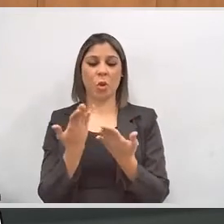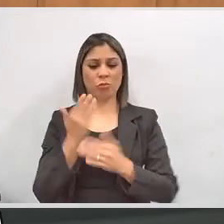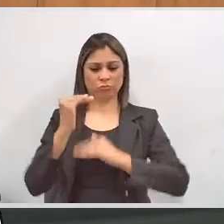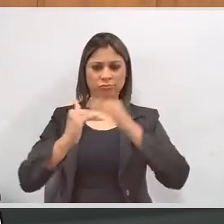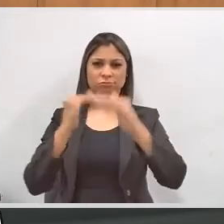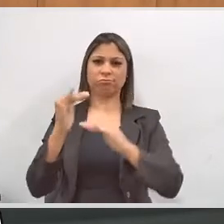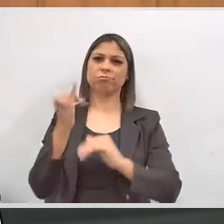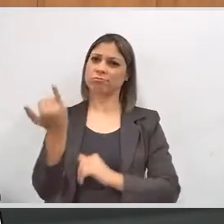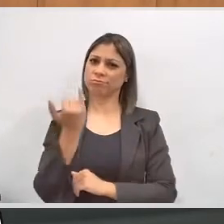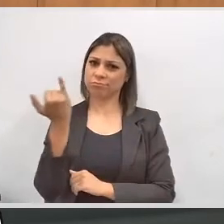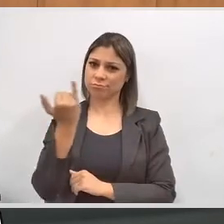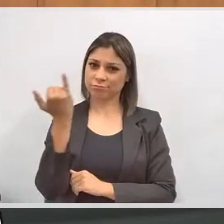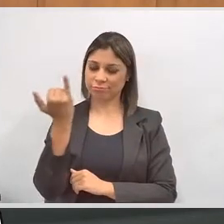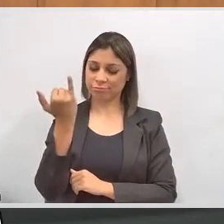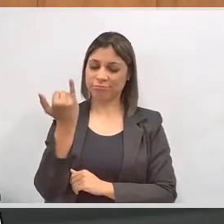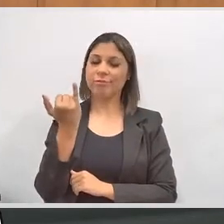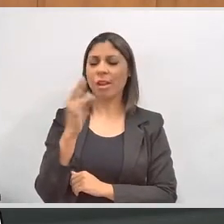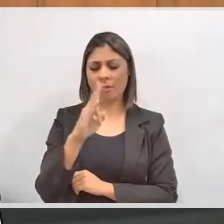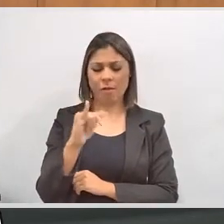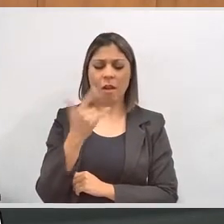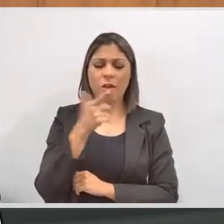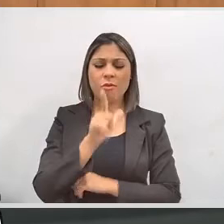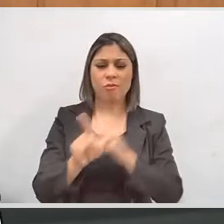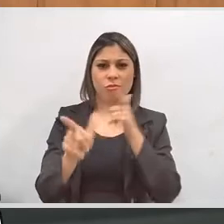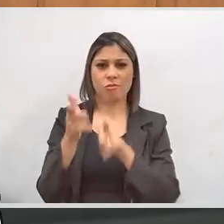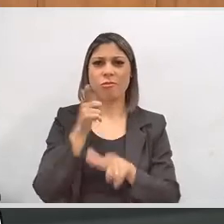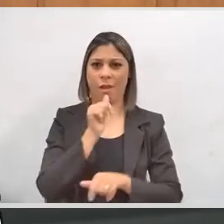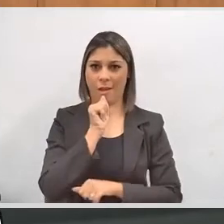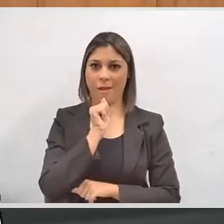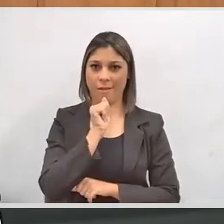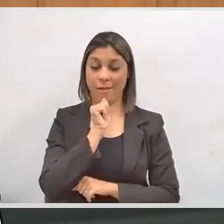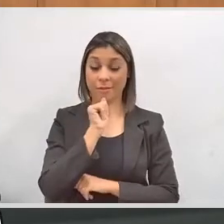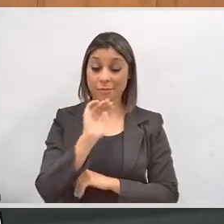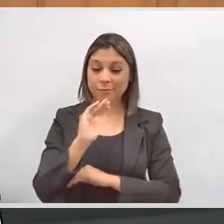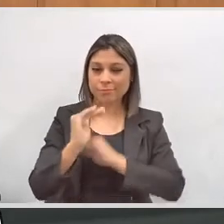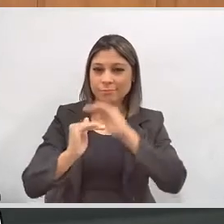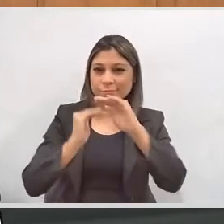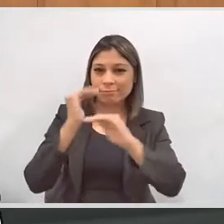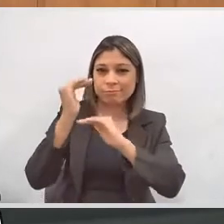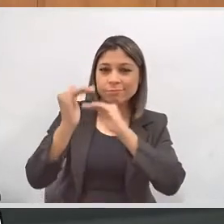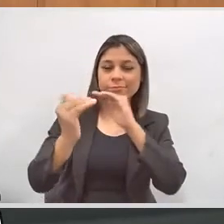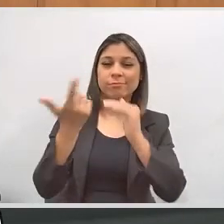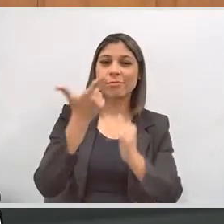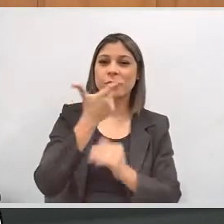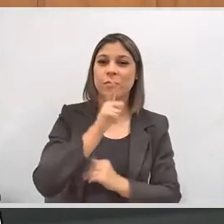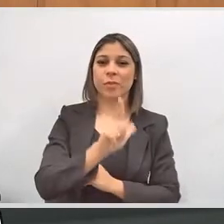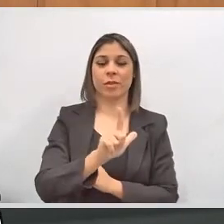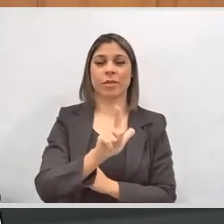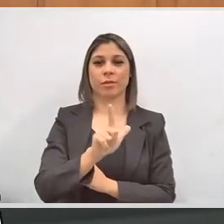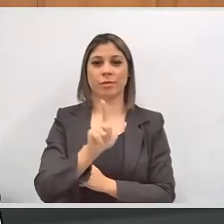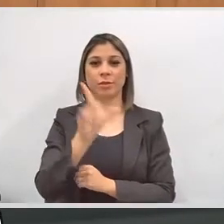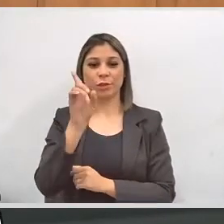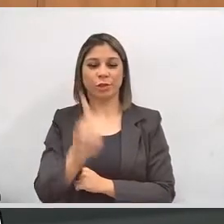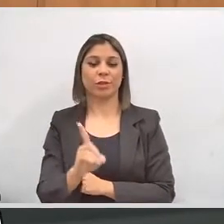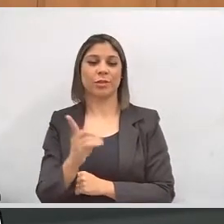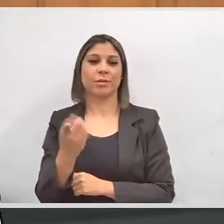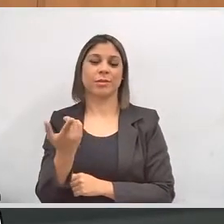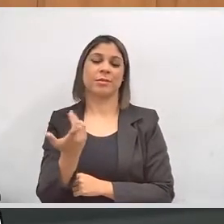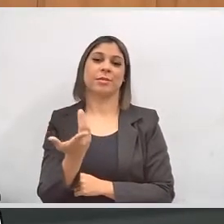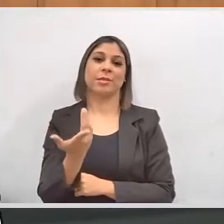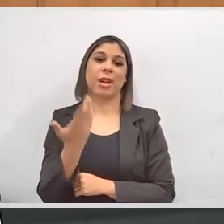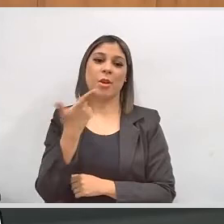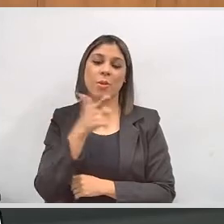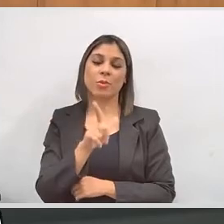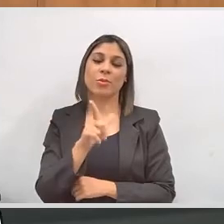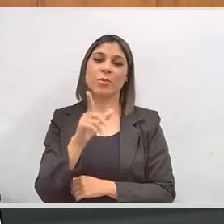que hoje é um avanço importante, haberemos ainda de conquistar muito, mas aos poucos a cidadania está sendo construída e fico muito